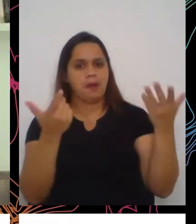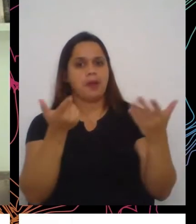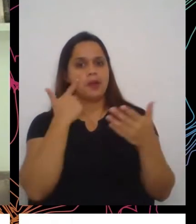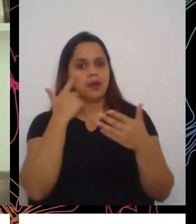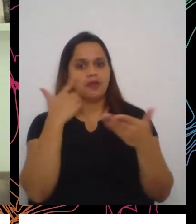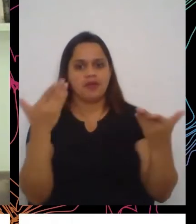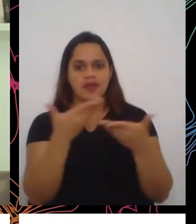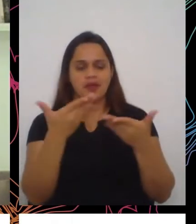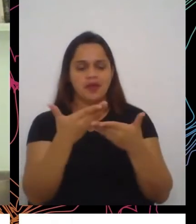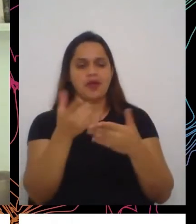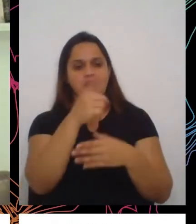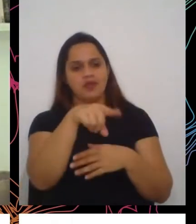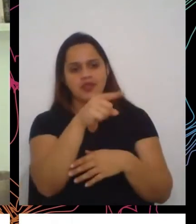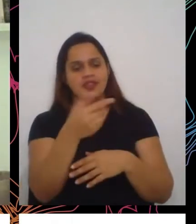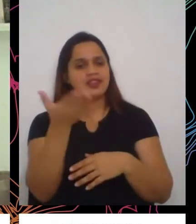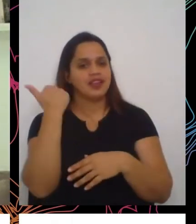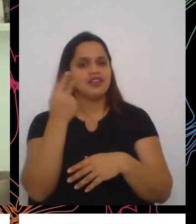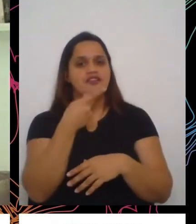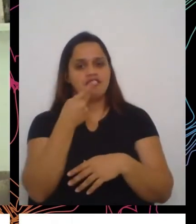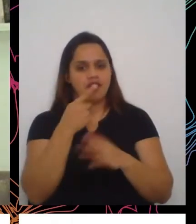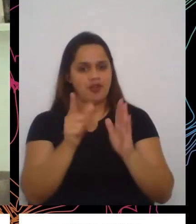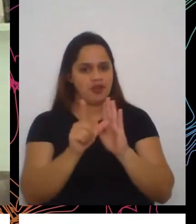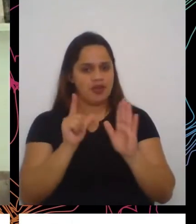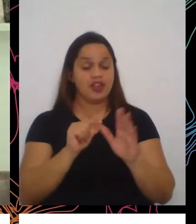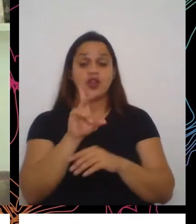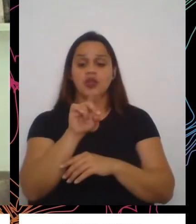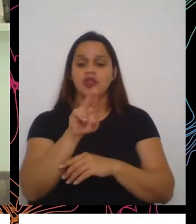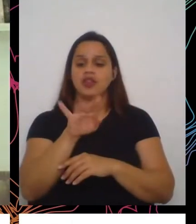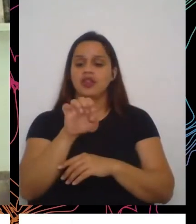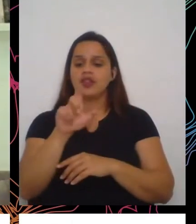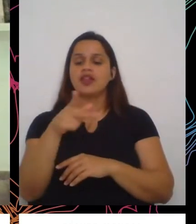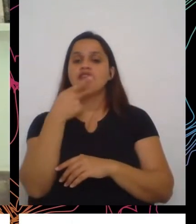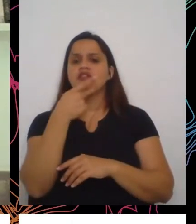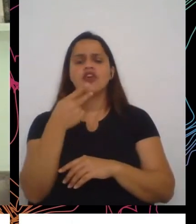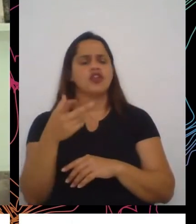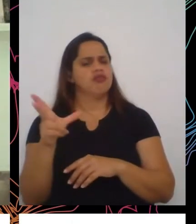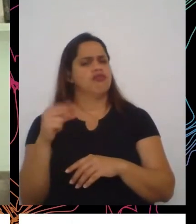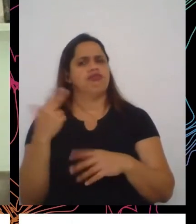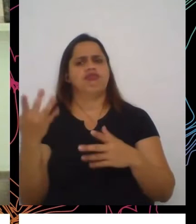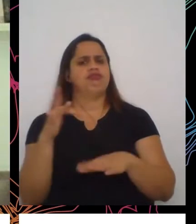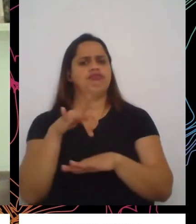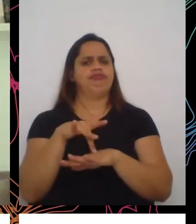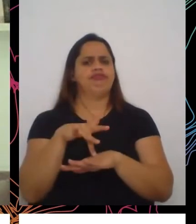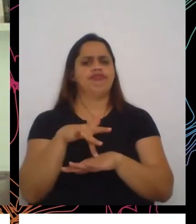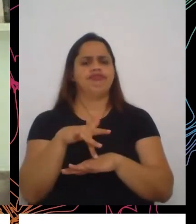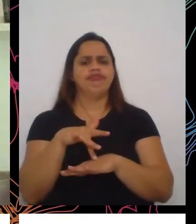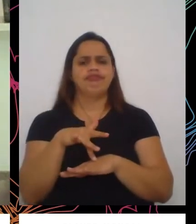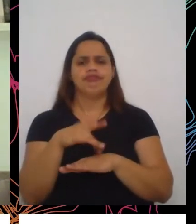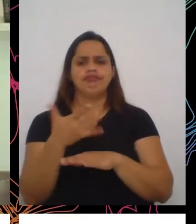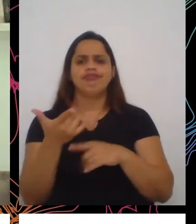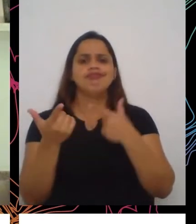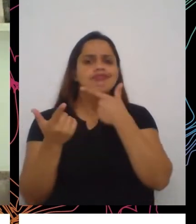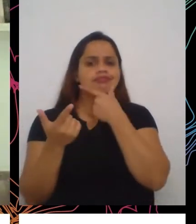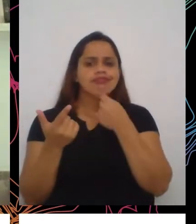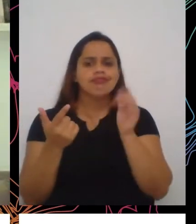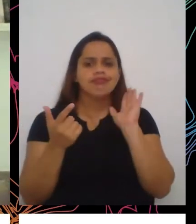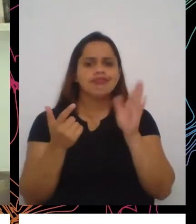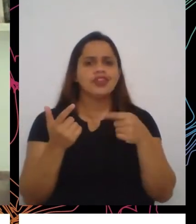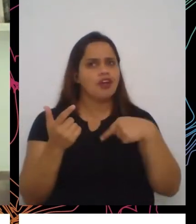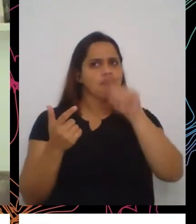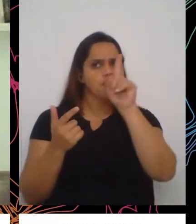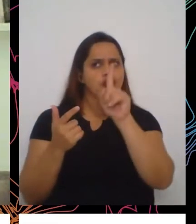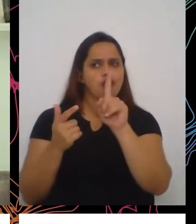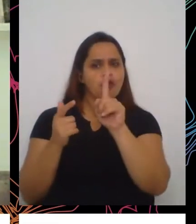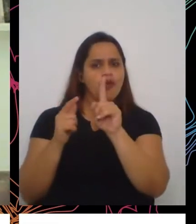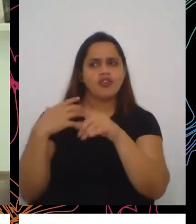antecederam e o Daniel falou, puxa, mas é um absurdo, o homem já foi a Marte e ainda não